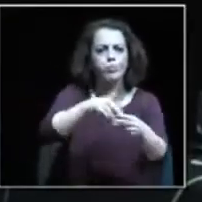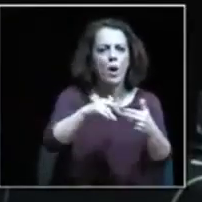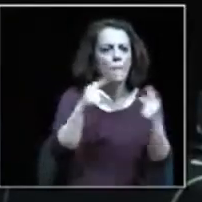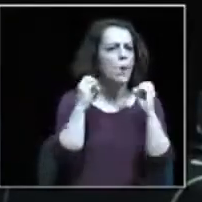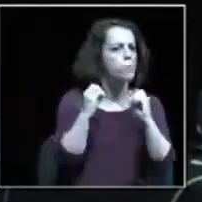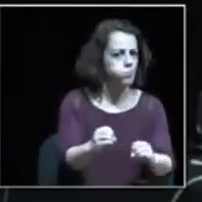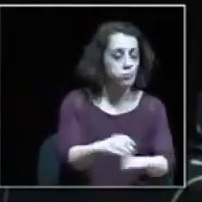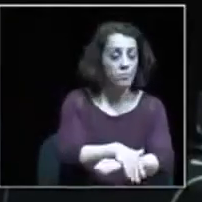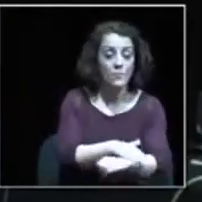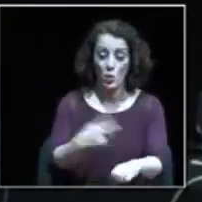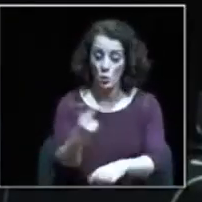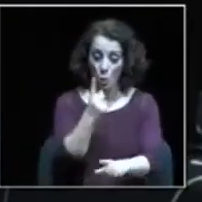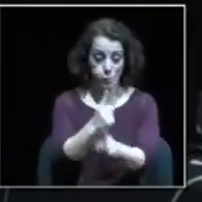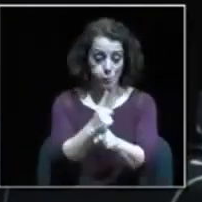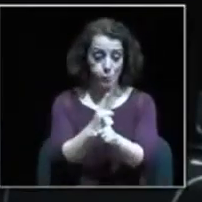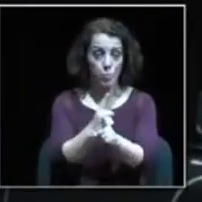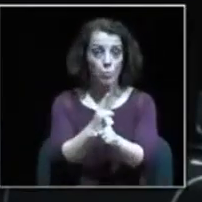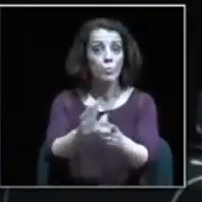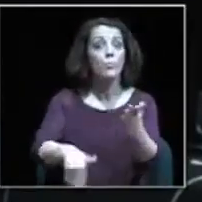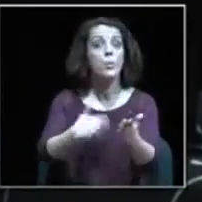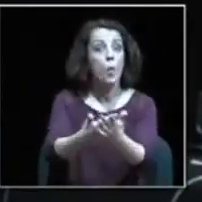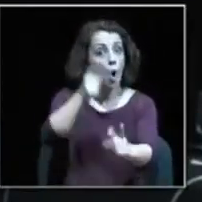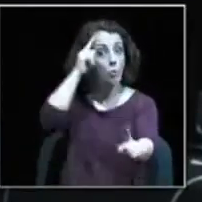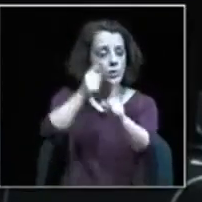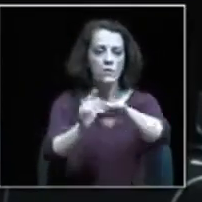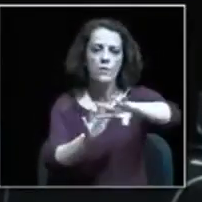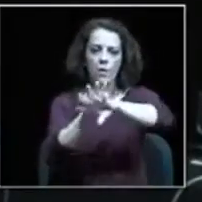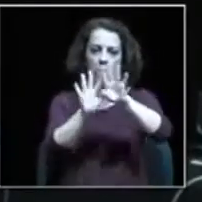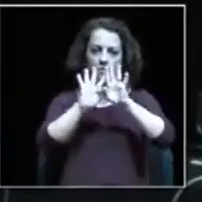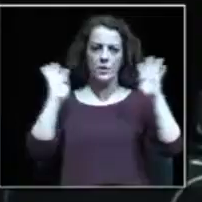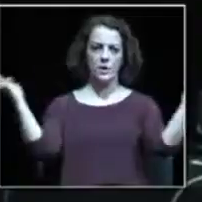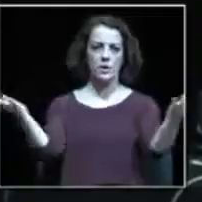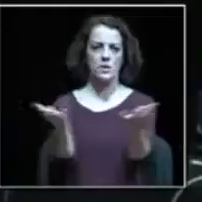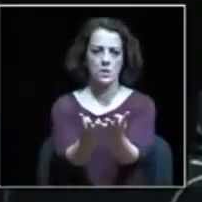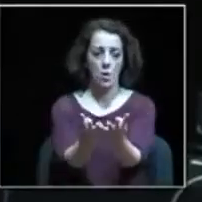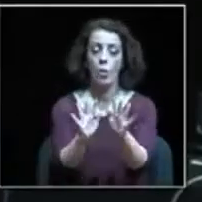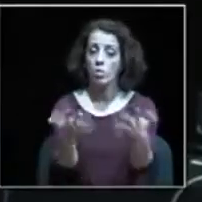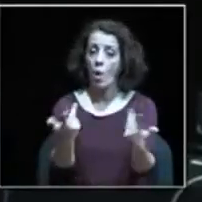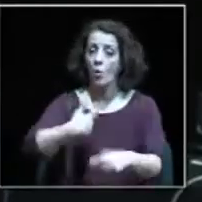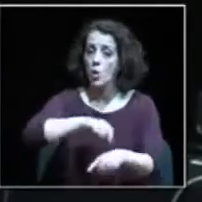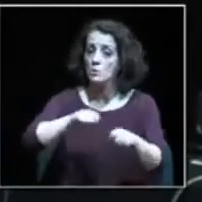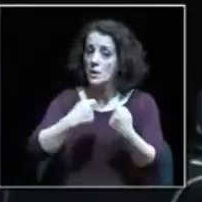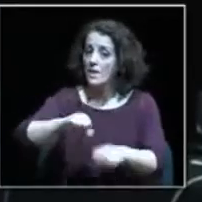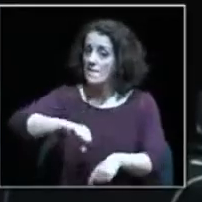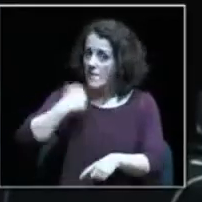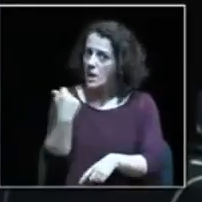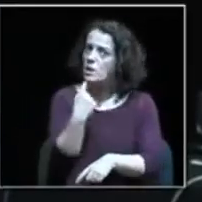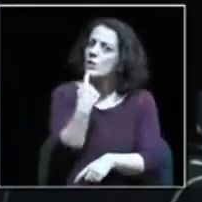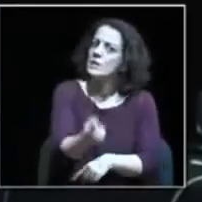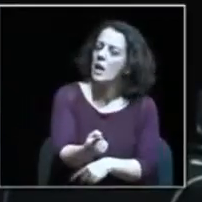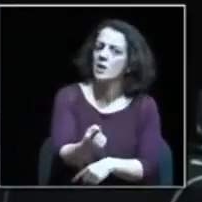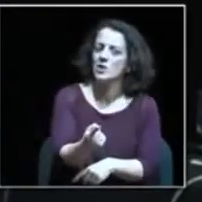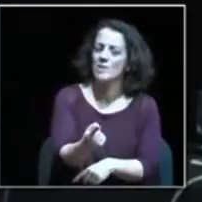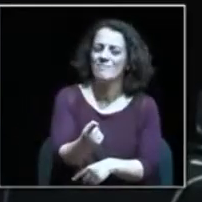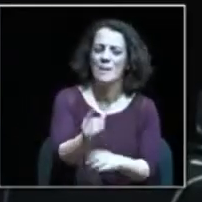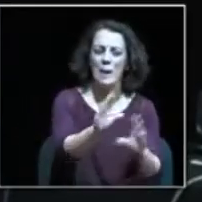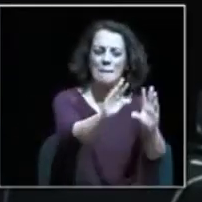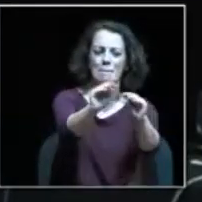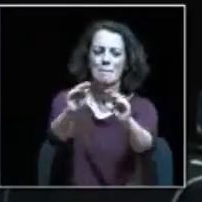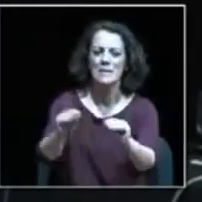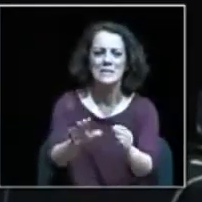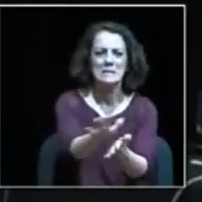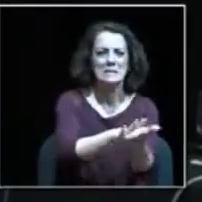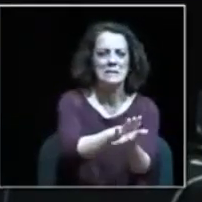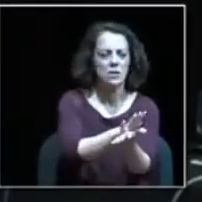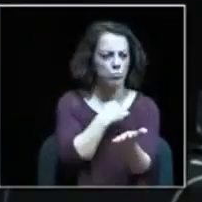ambos, as propostas previam vedações. Com isto, os verdes não querem dizer que não se deve intervir nos espaços.